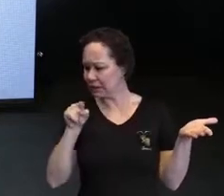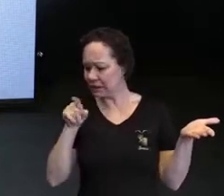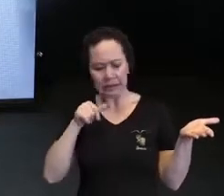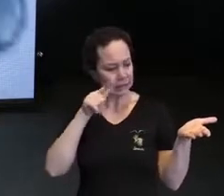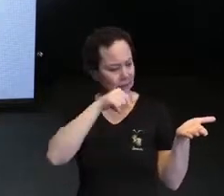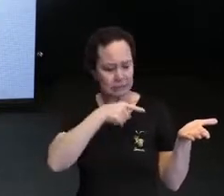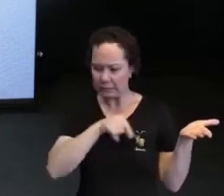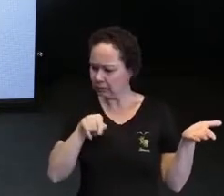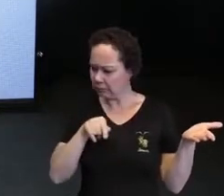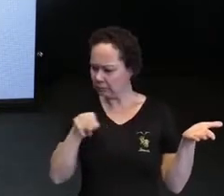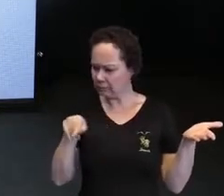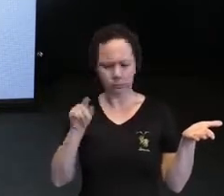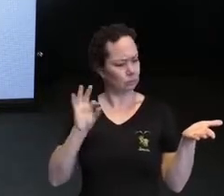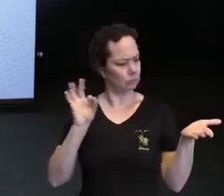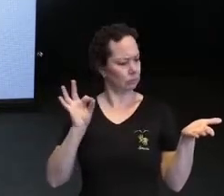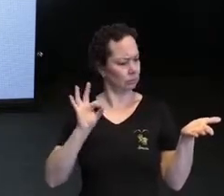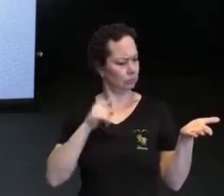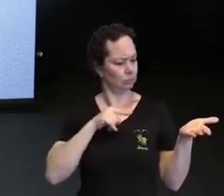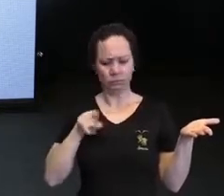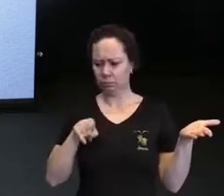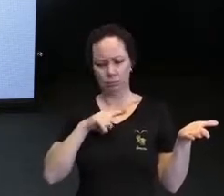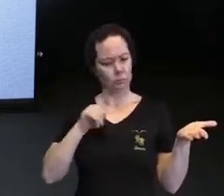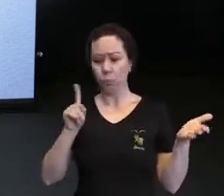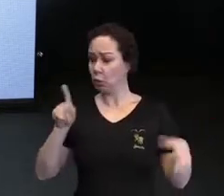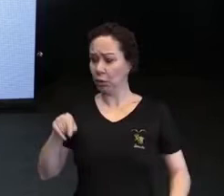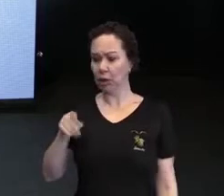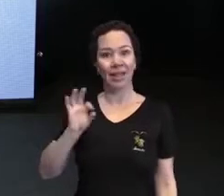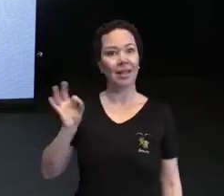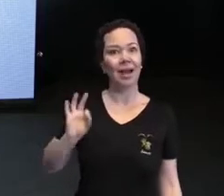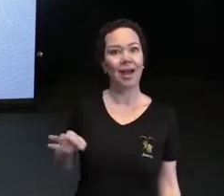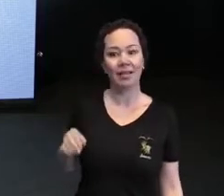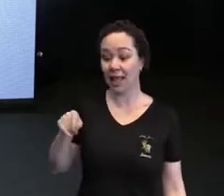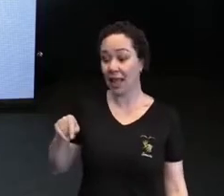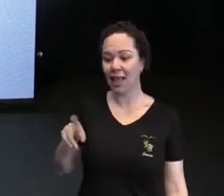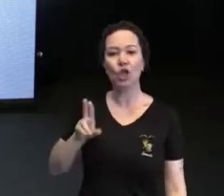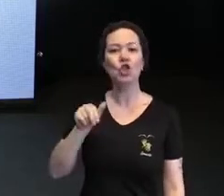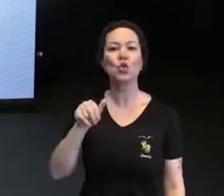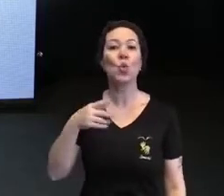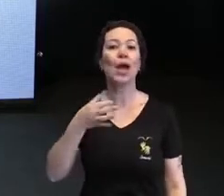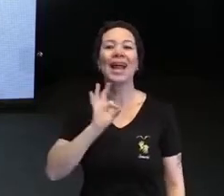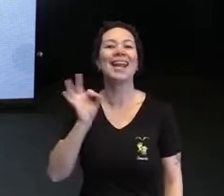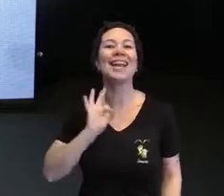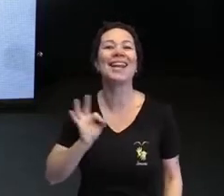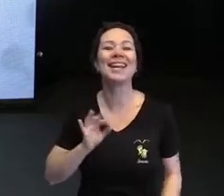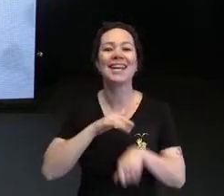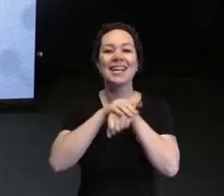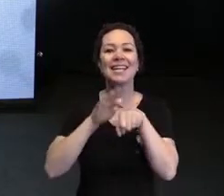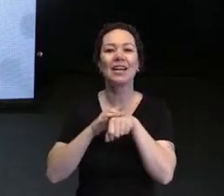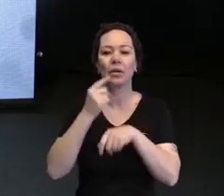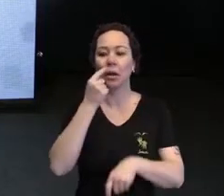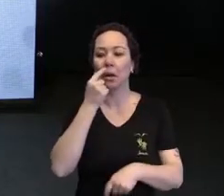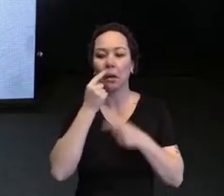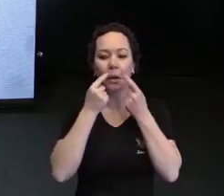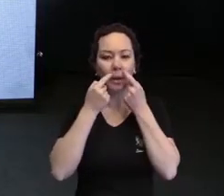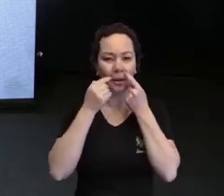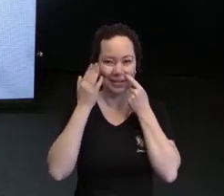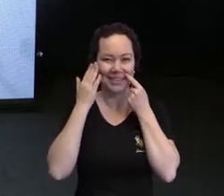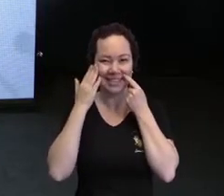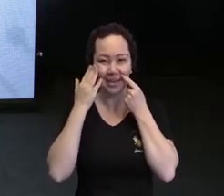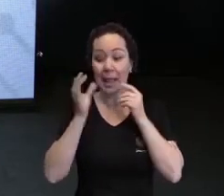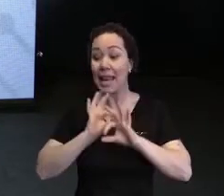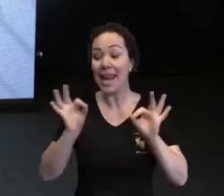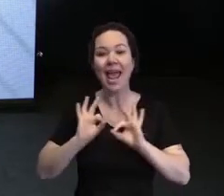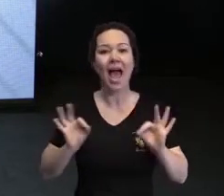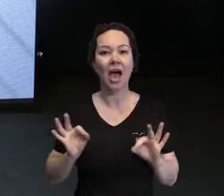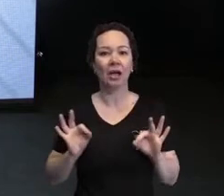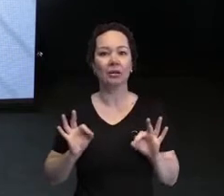aconteceu. Rafael foi uma criança que nem nariz escorrendo teve. Pois é. Até que um